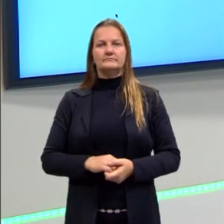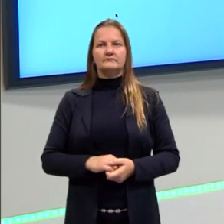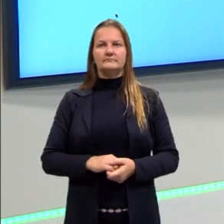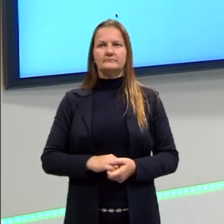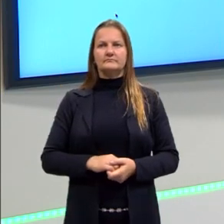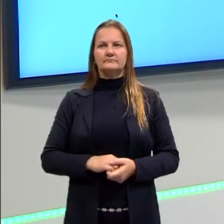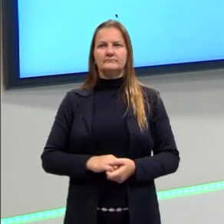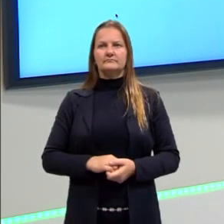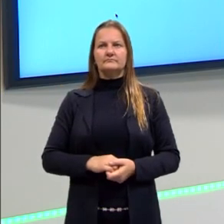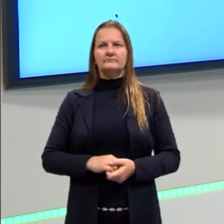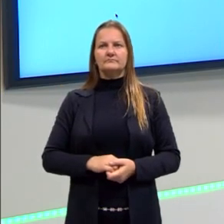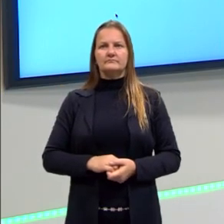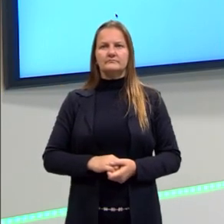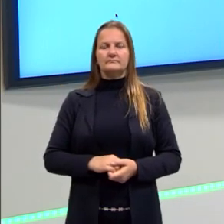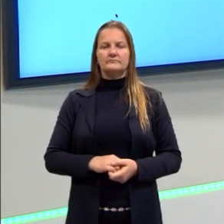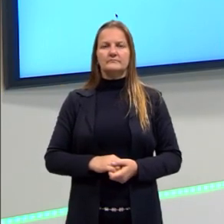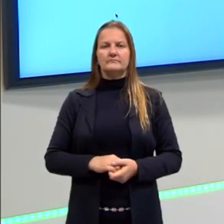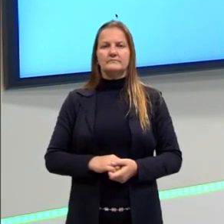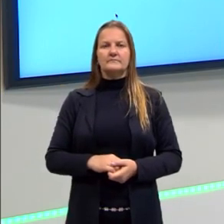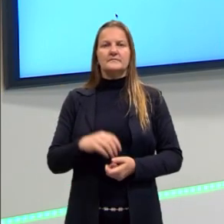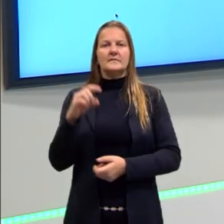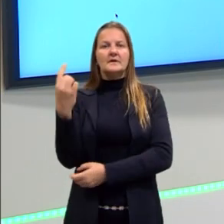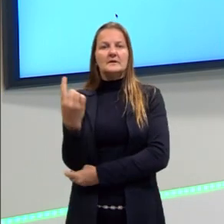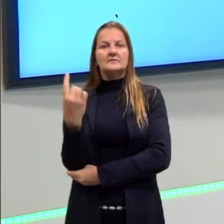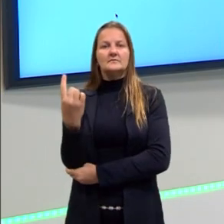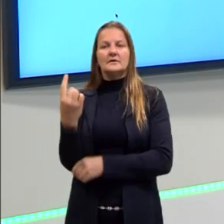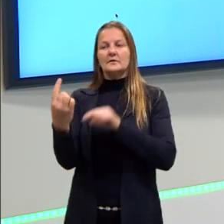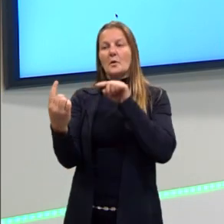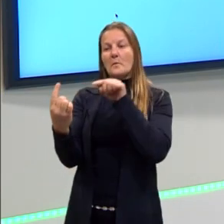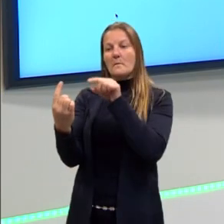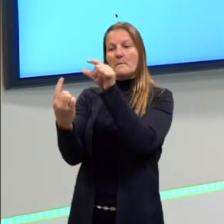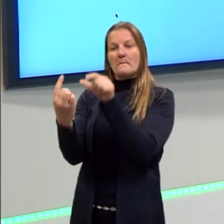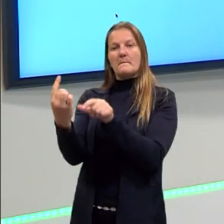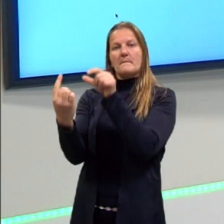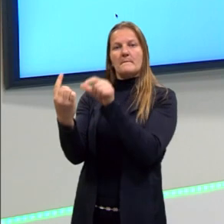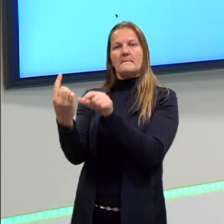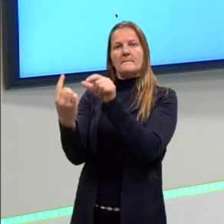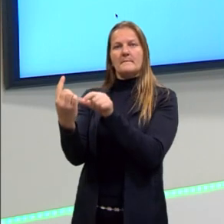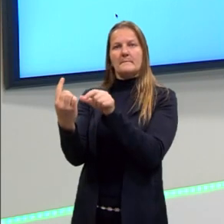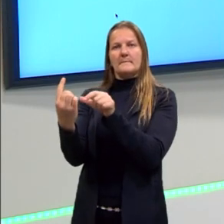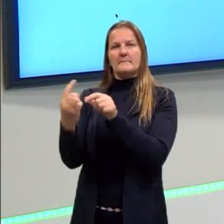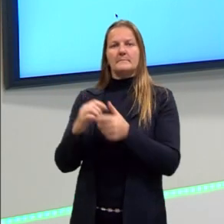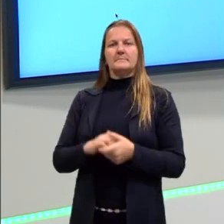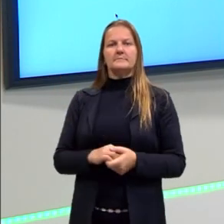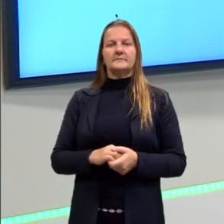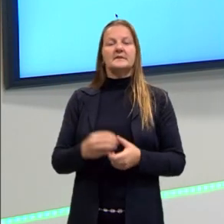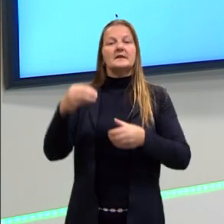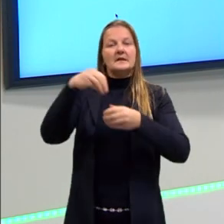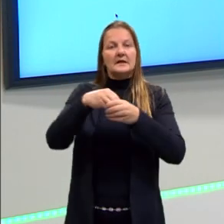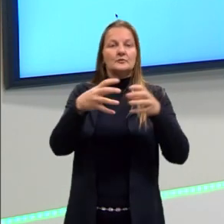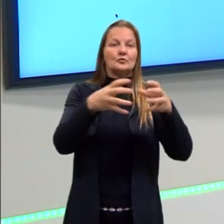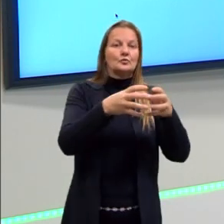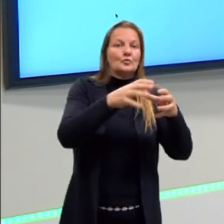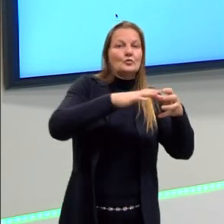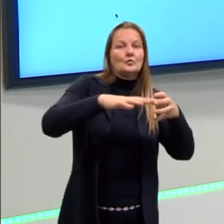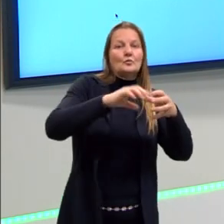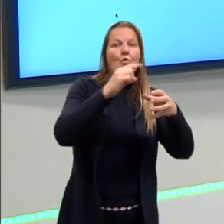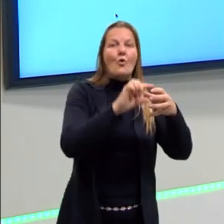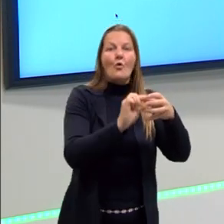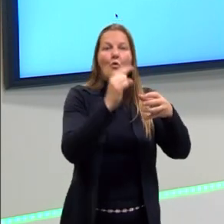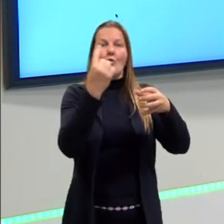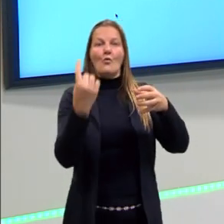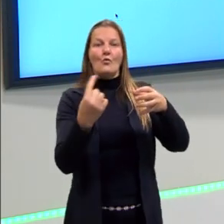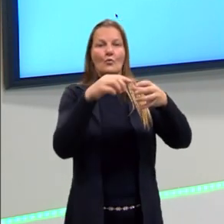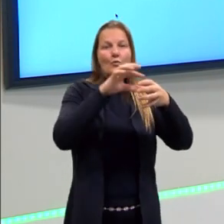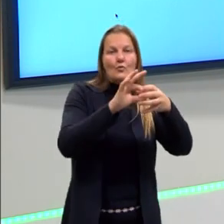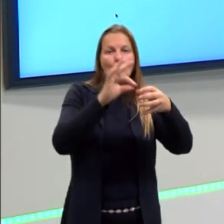na verdade, não específicas, mas individuais de cada um dentro da espécie, né? Isso causa